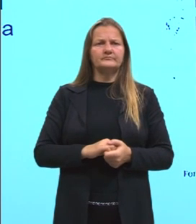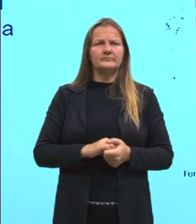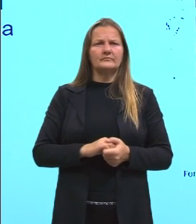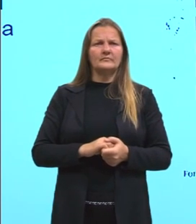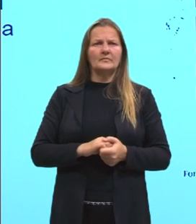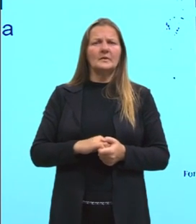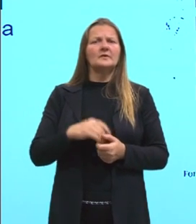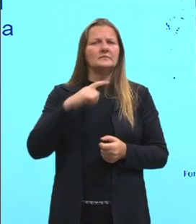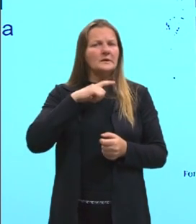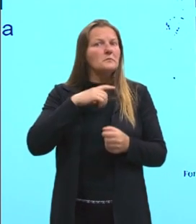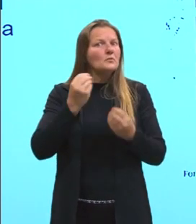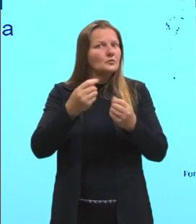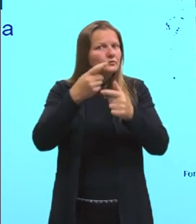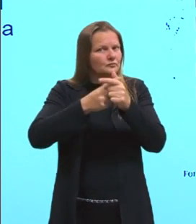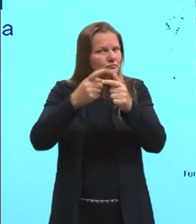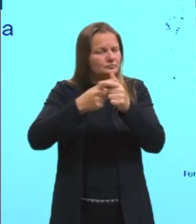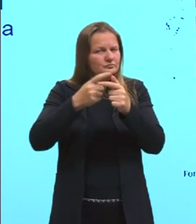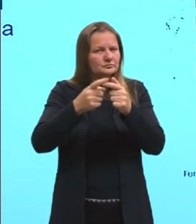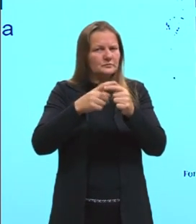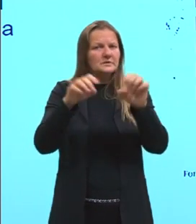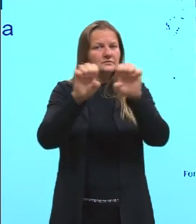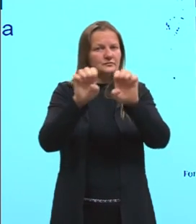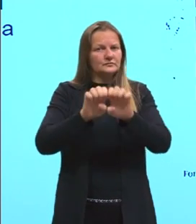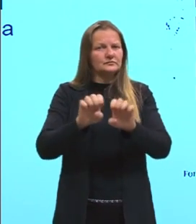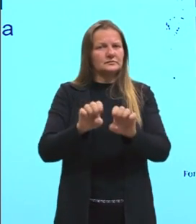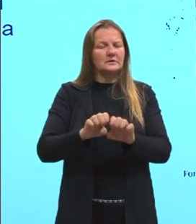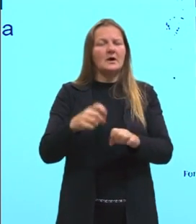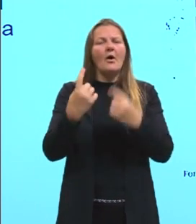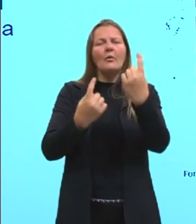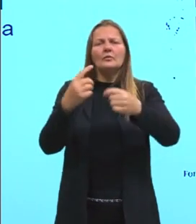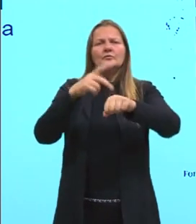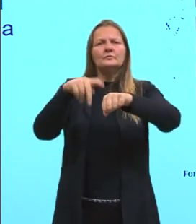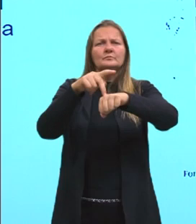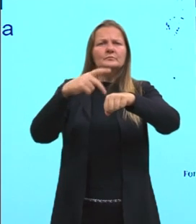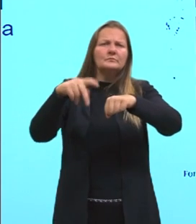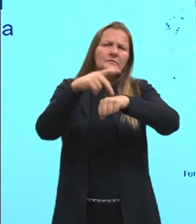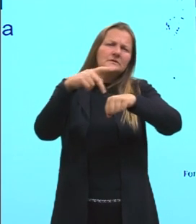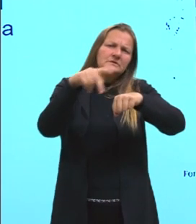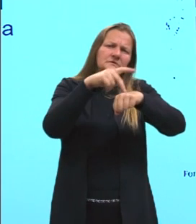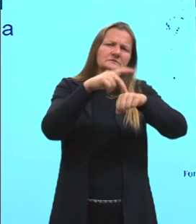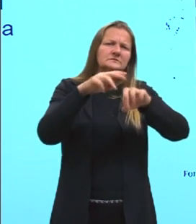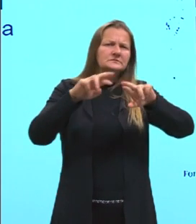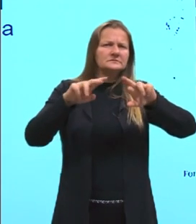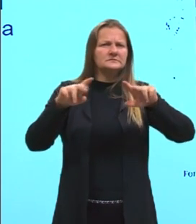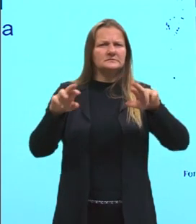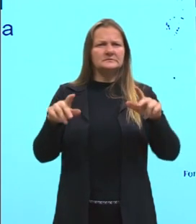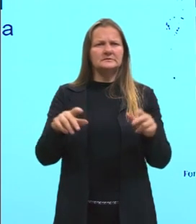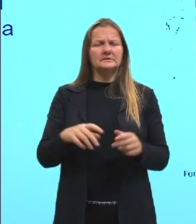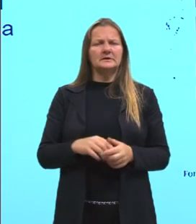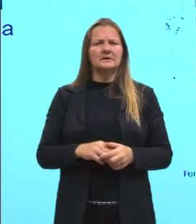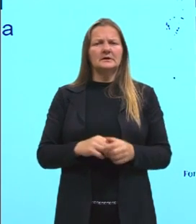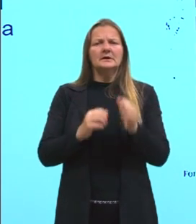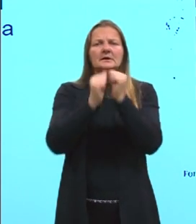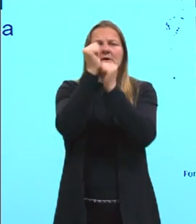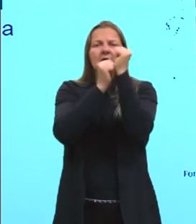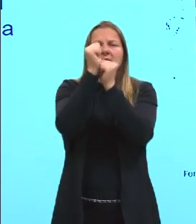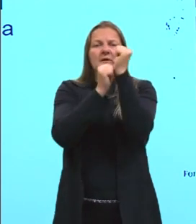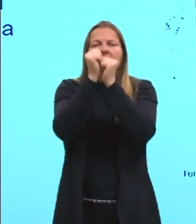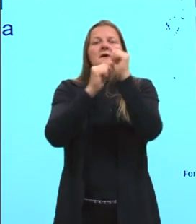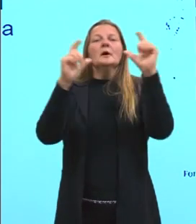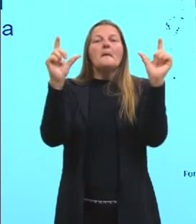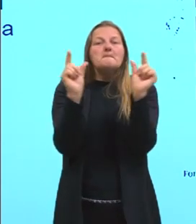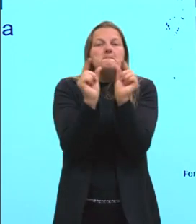todos os problemas que a gente vai ver. Em compensação, países, né, que são, é, menos industrializados,